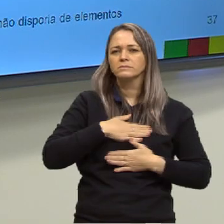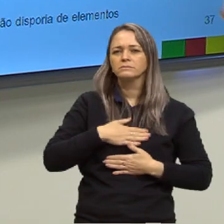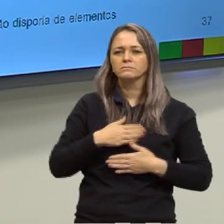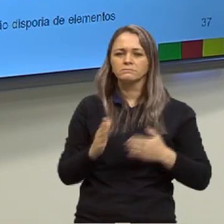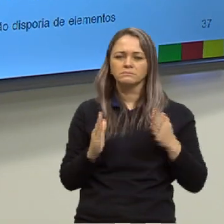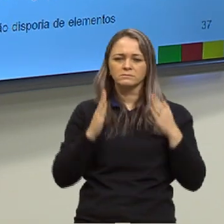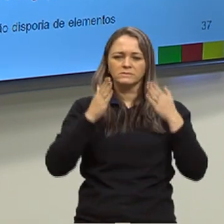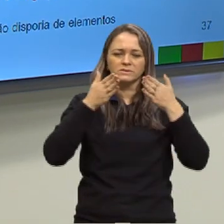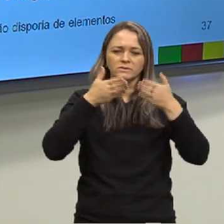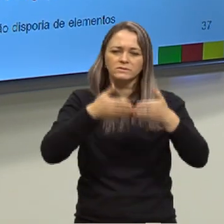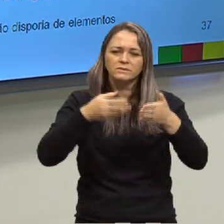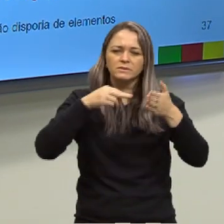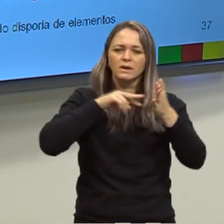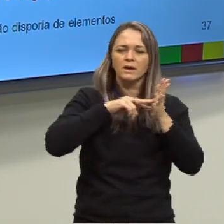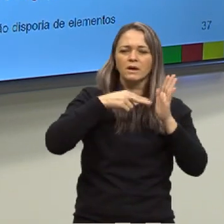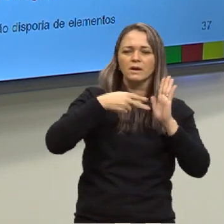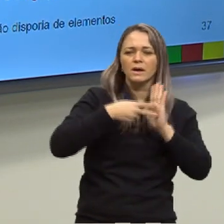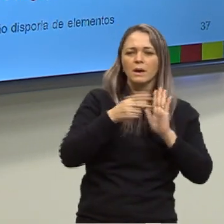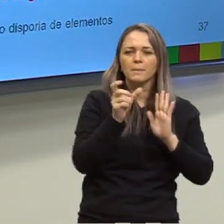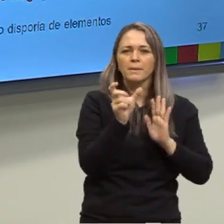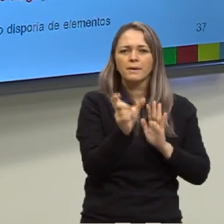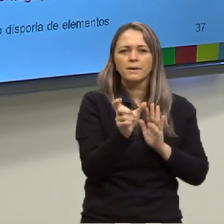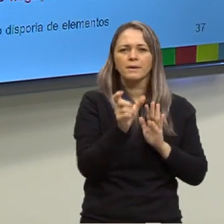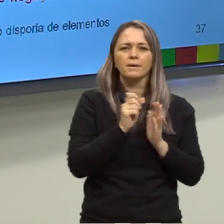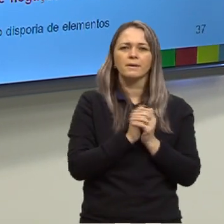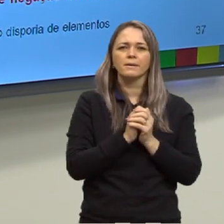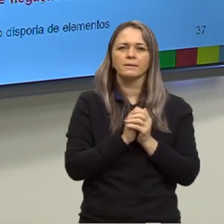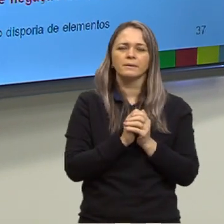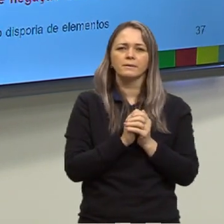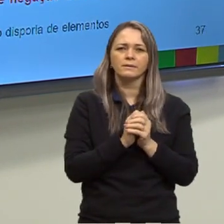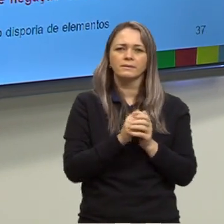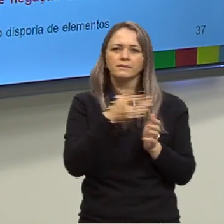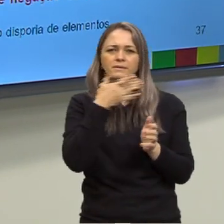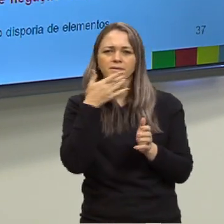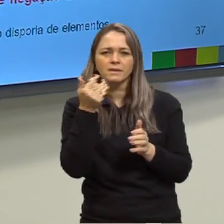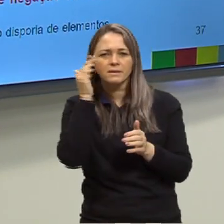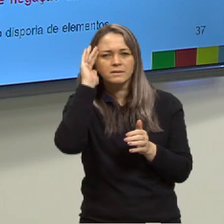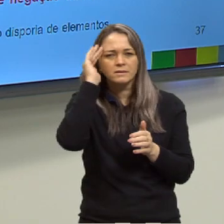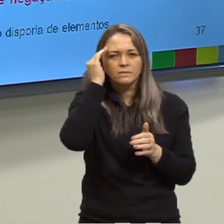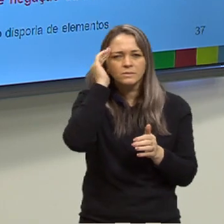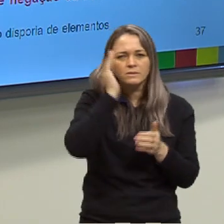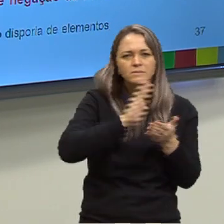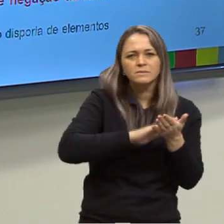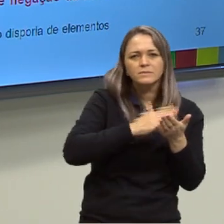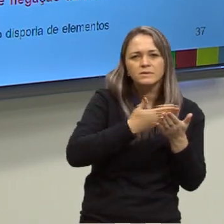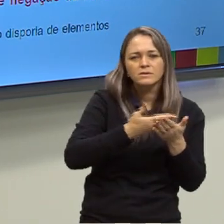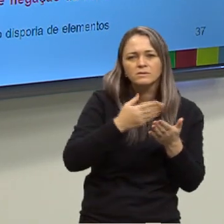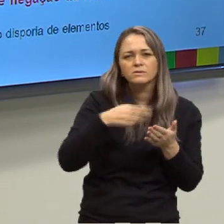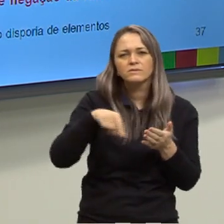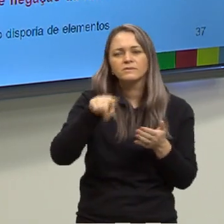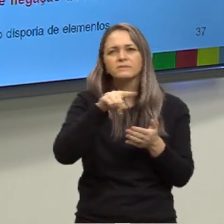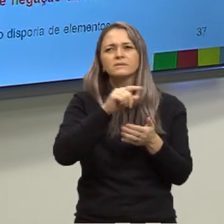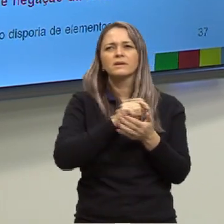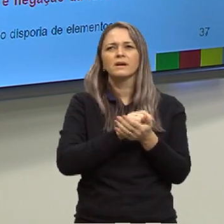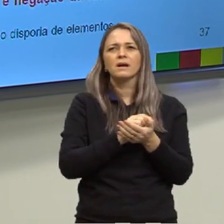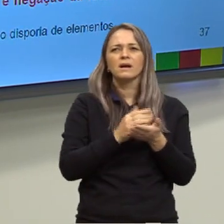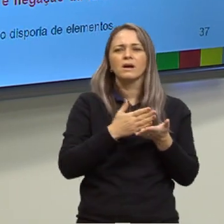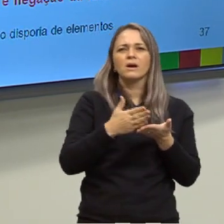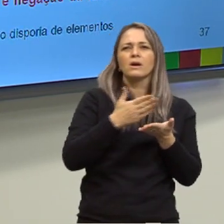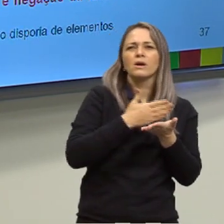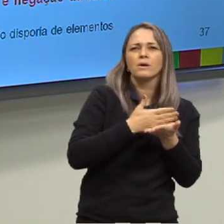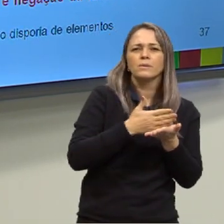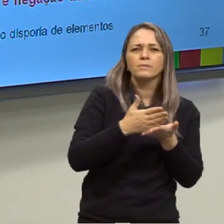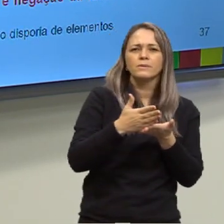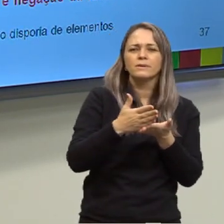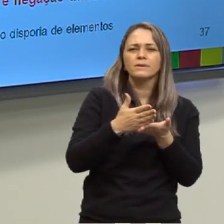àqueles significados e àquelas palavras que podem facilitar a interpretação de vocês daqui para adiante a gente começa